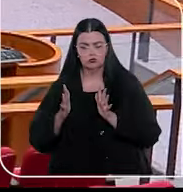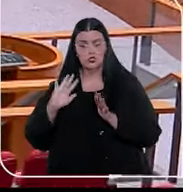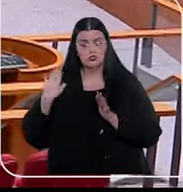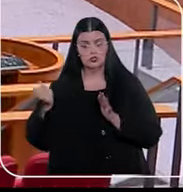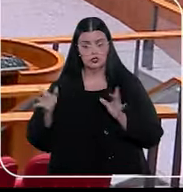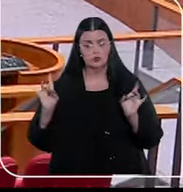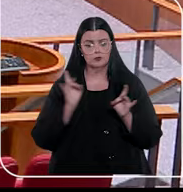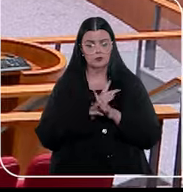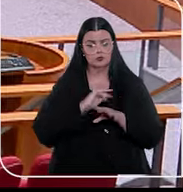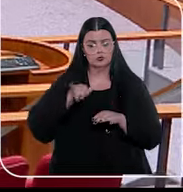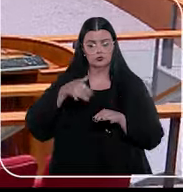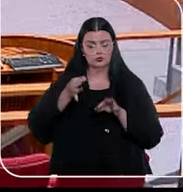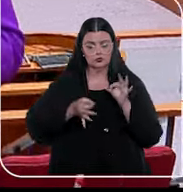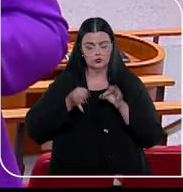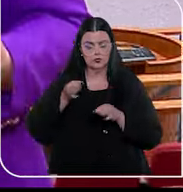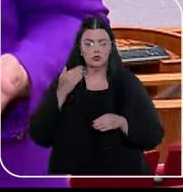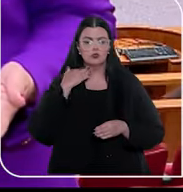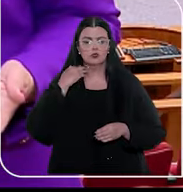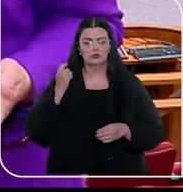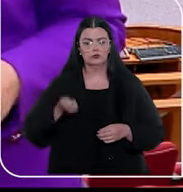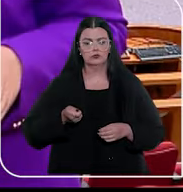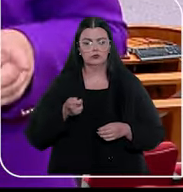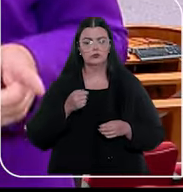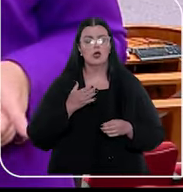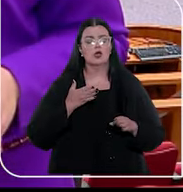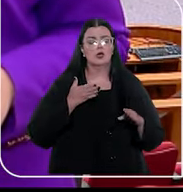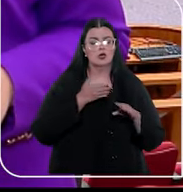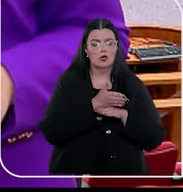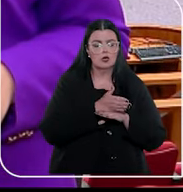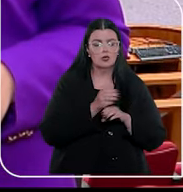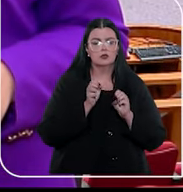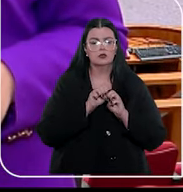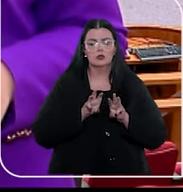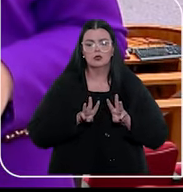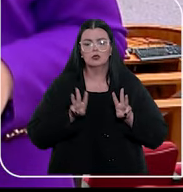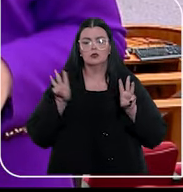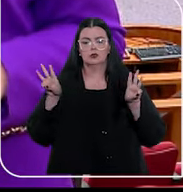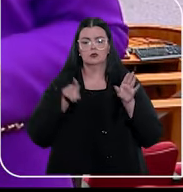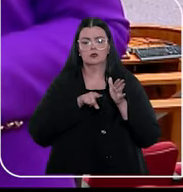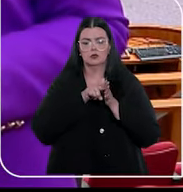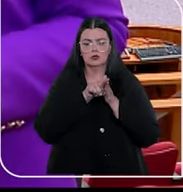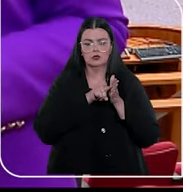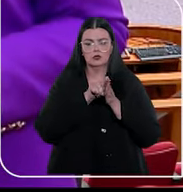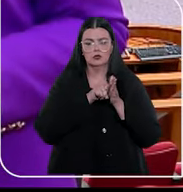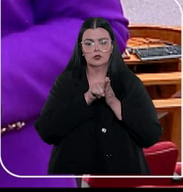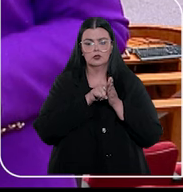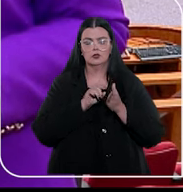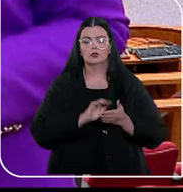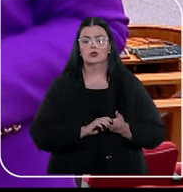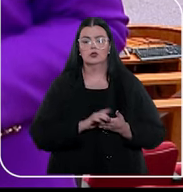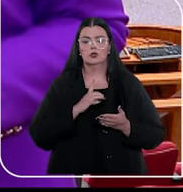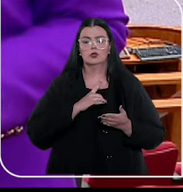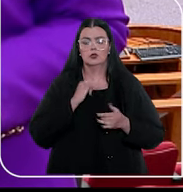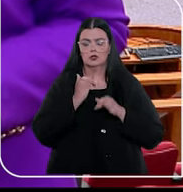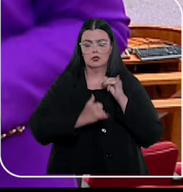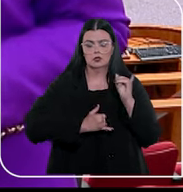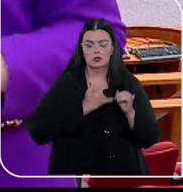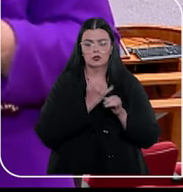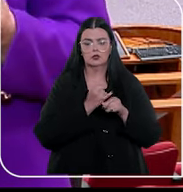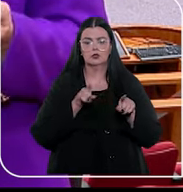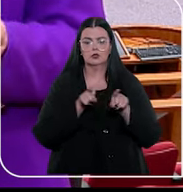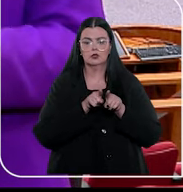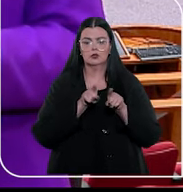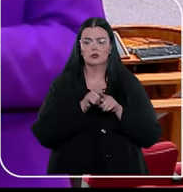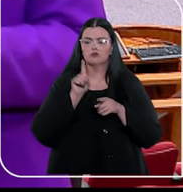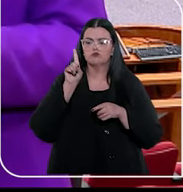já julgados pela corte. Para consultar, basta acessar a página de pesquisa de precedentes qualificados na internet